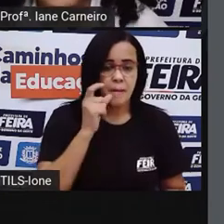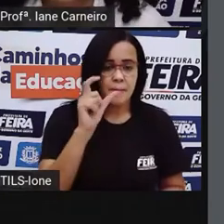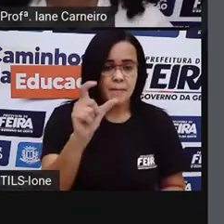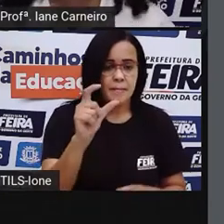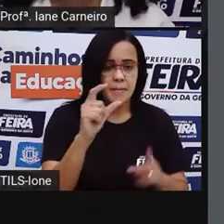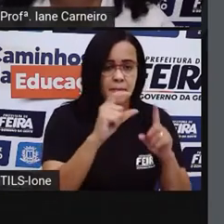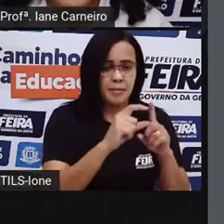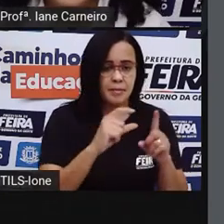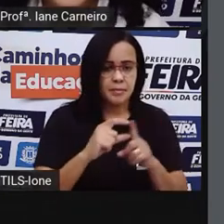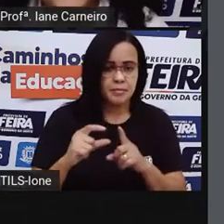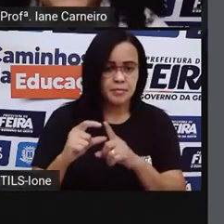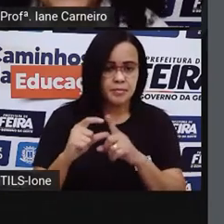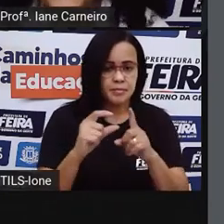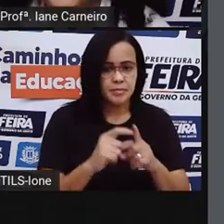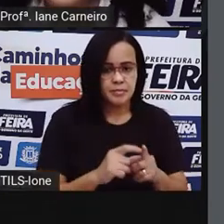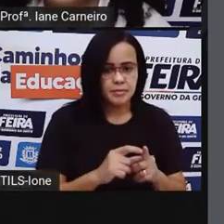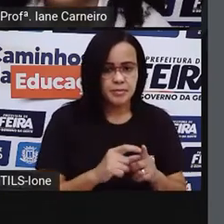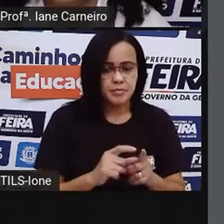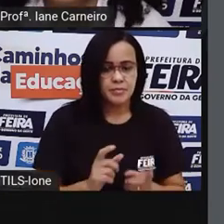vivo aqui ao teu lado.